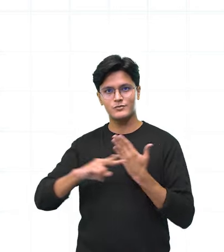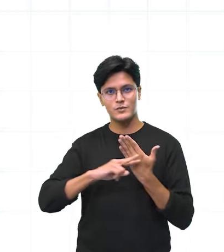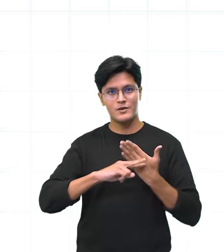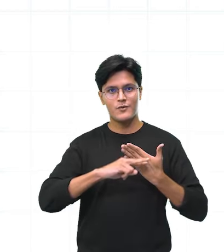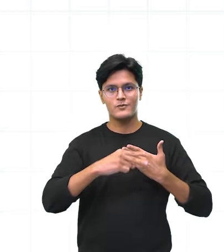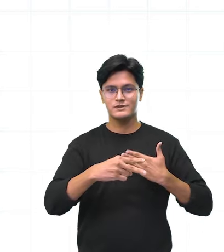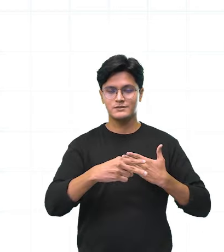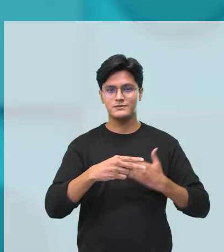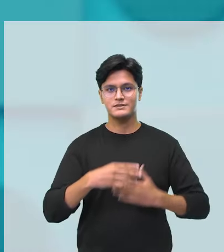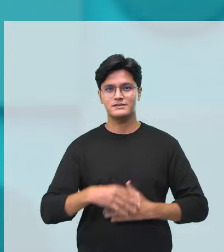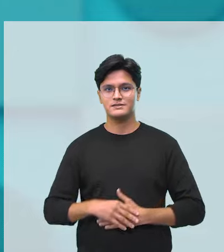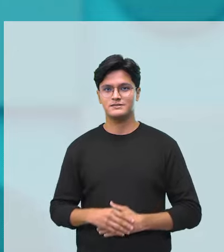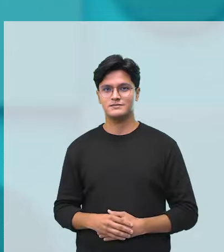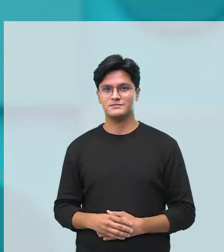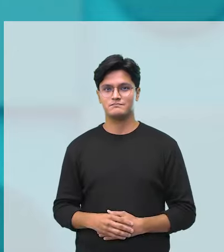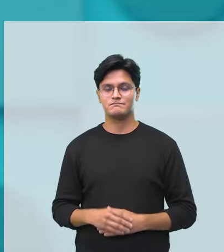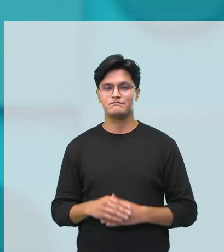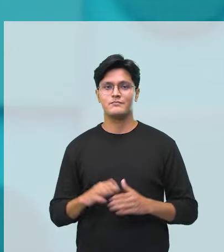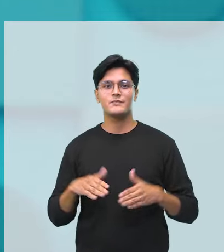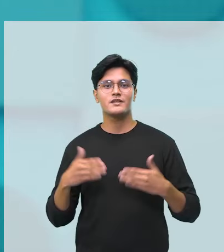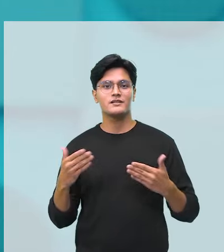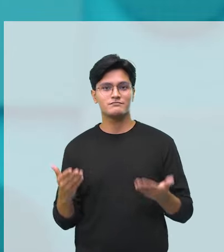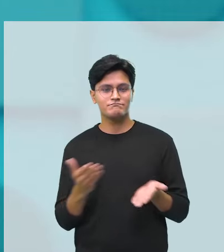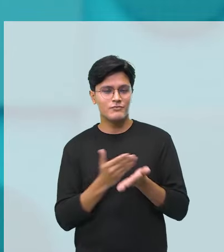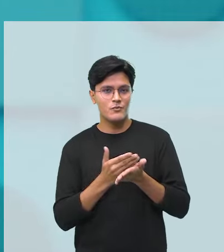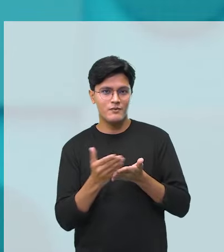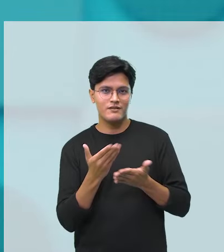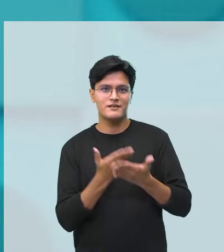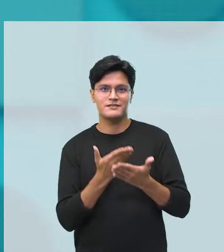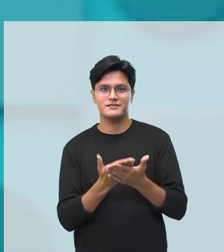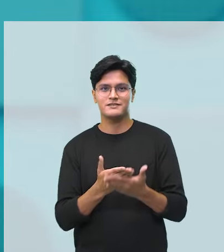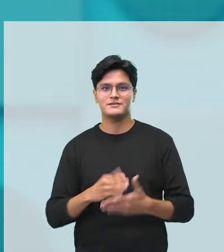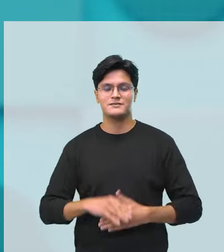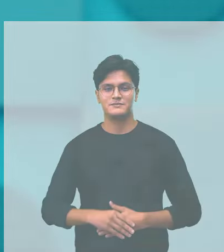desse fato. Então, vamos para a nossa aula.